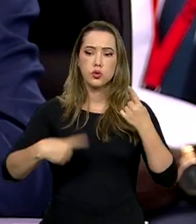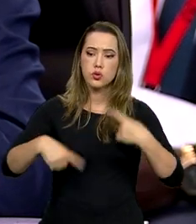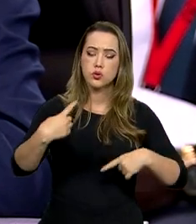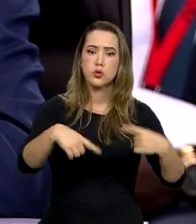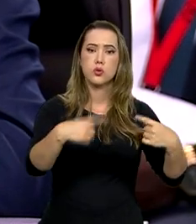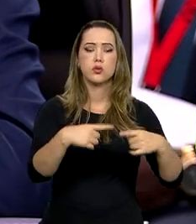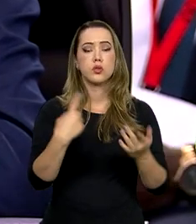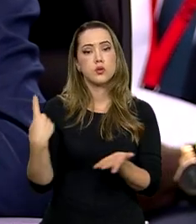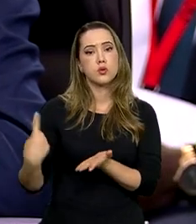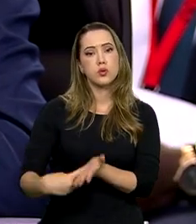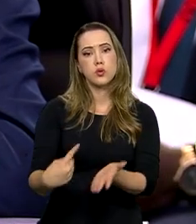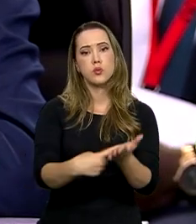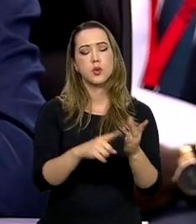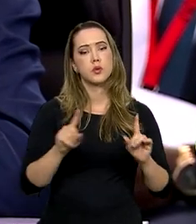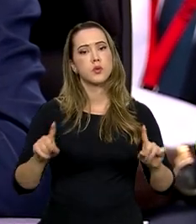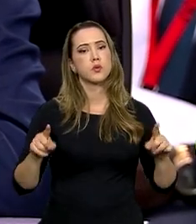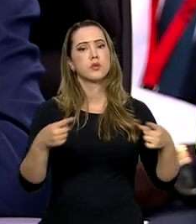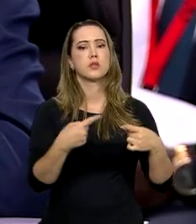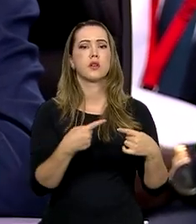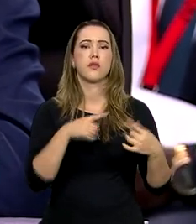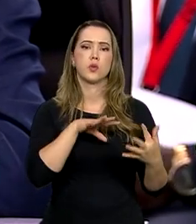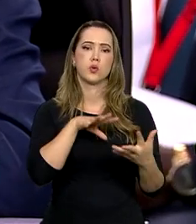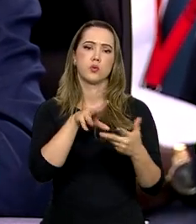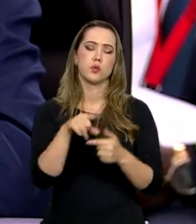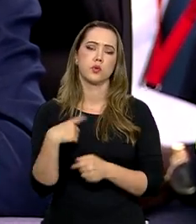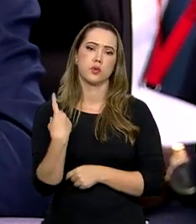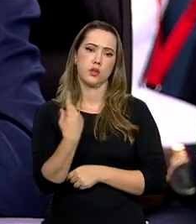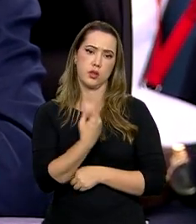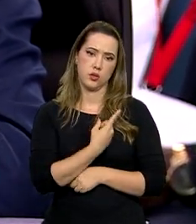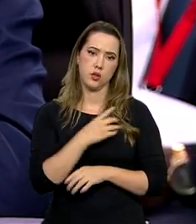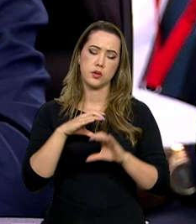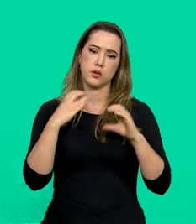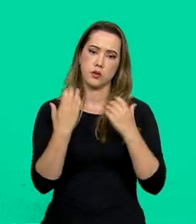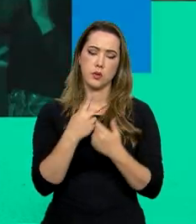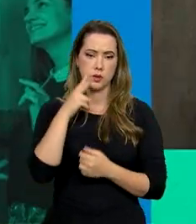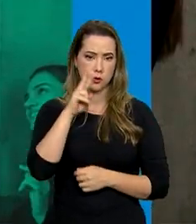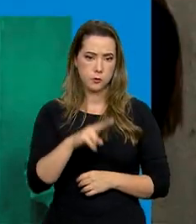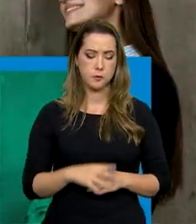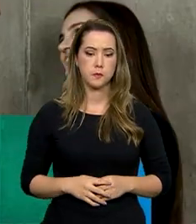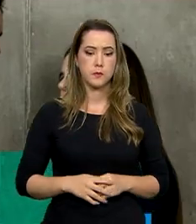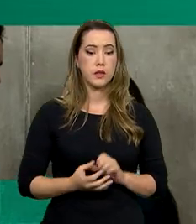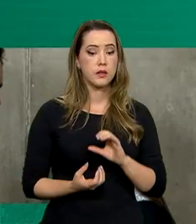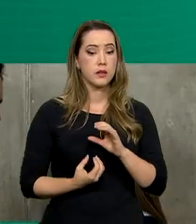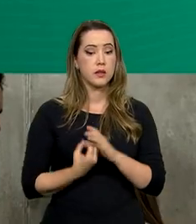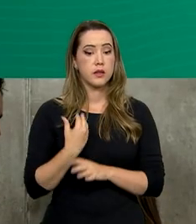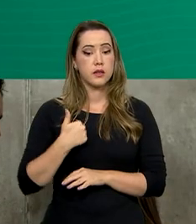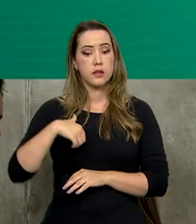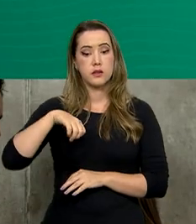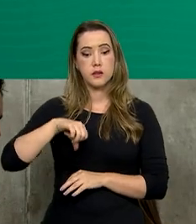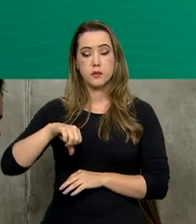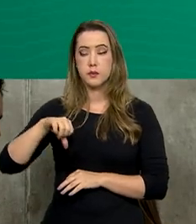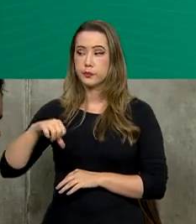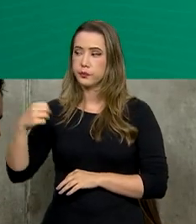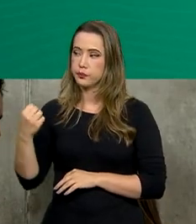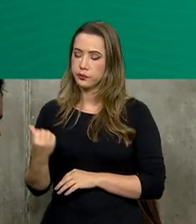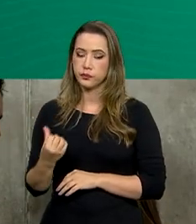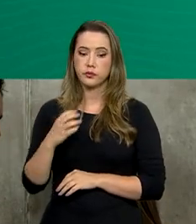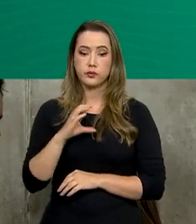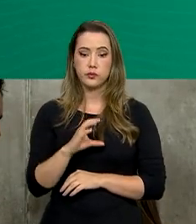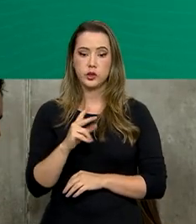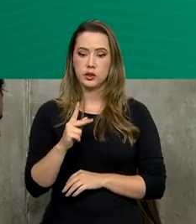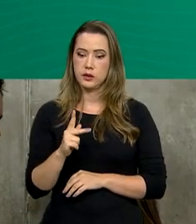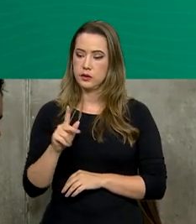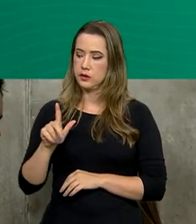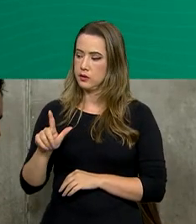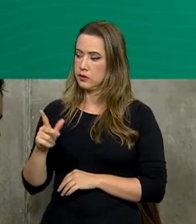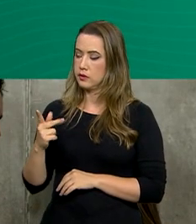e compromisso com os desafios comuns com que a nossa comunidade se confronta. Criada em 1996, a CPLP